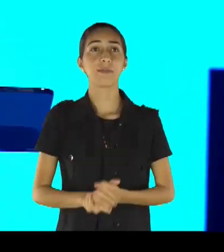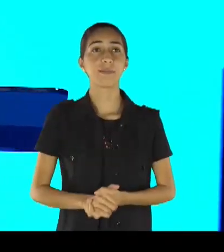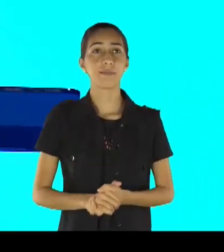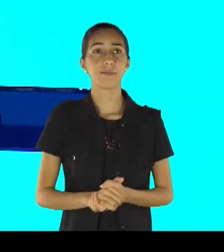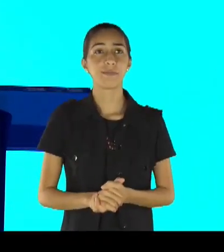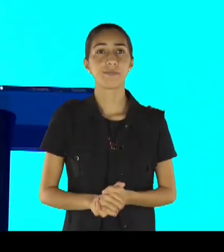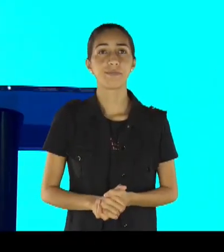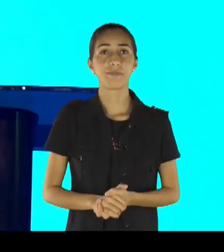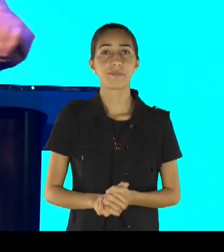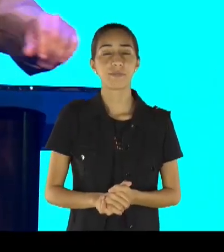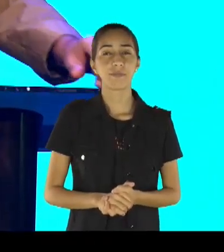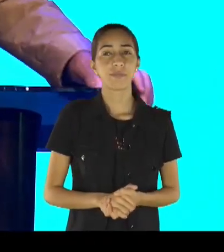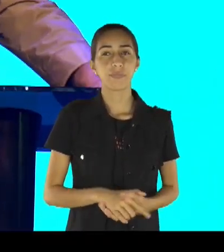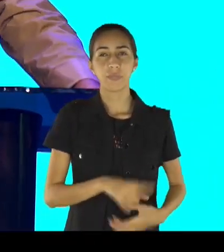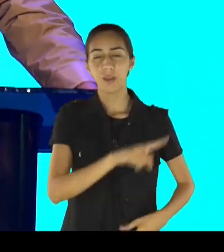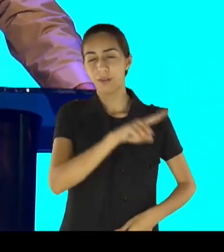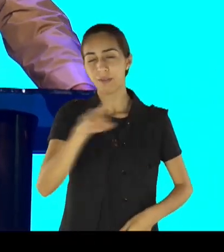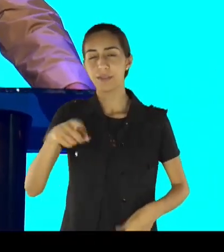tem bom ânimo,